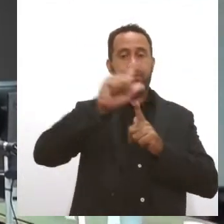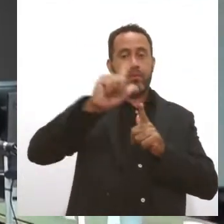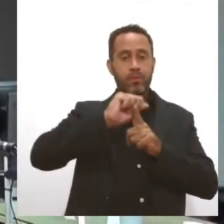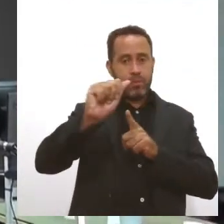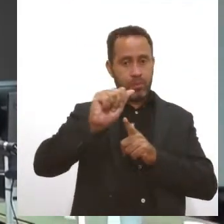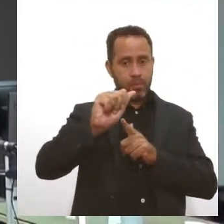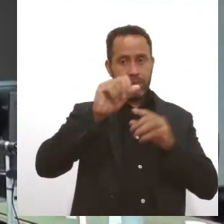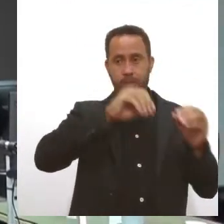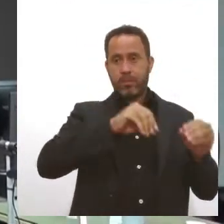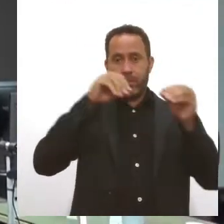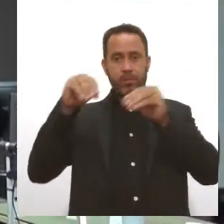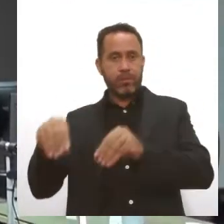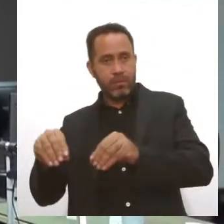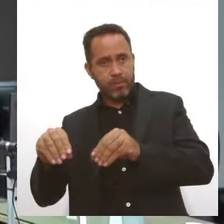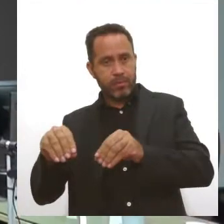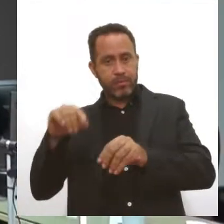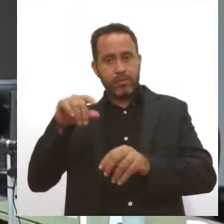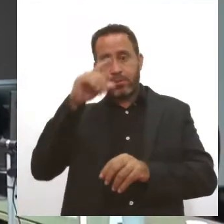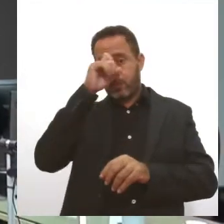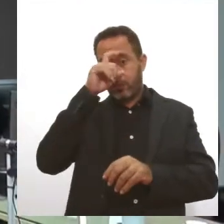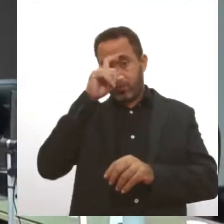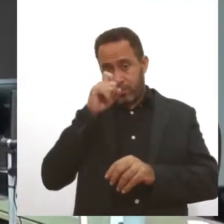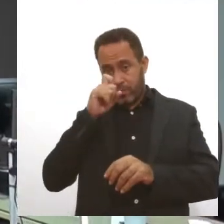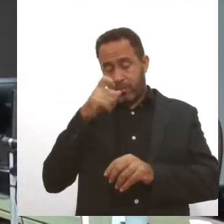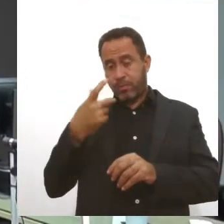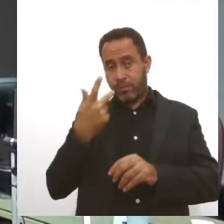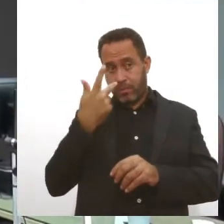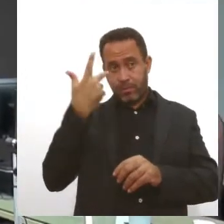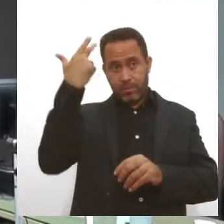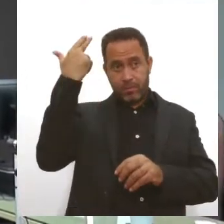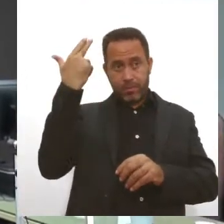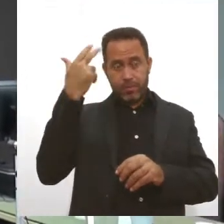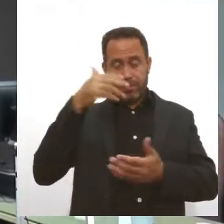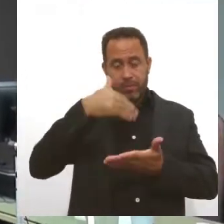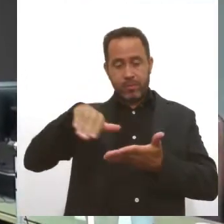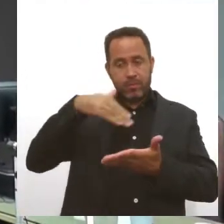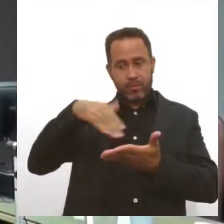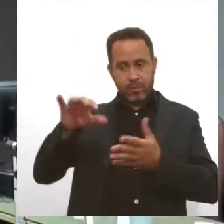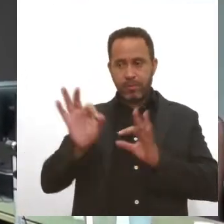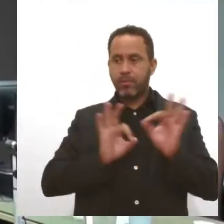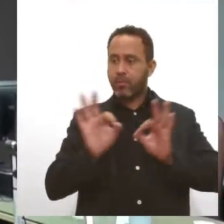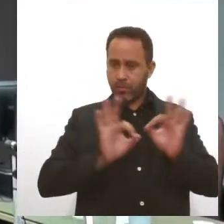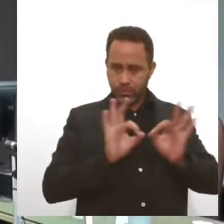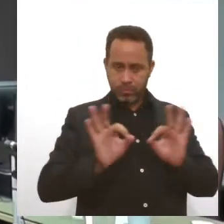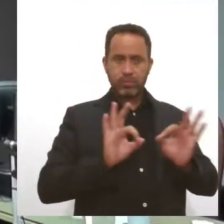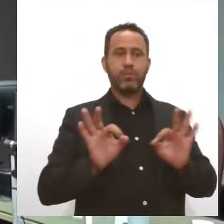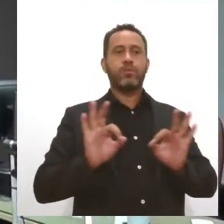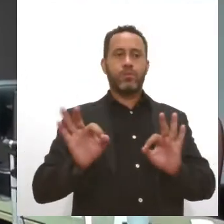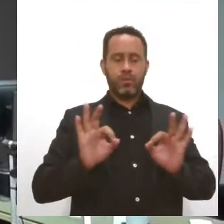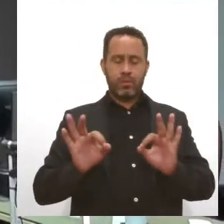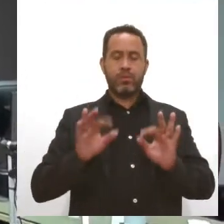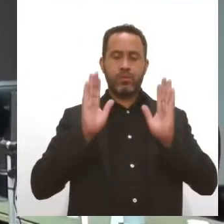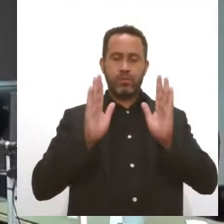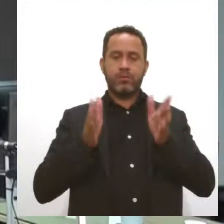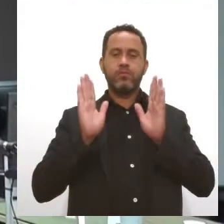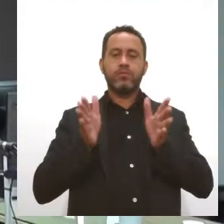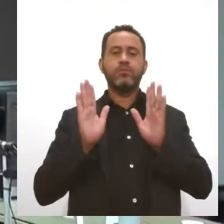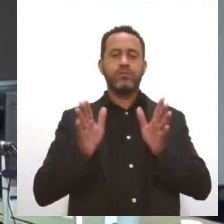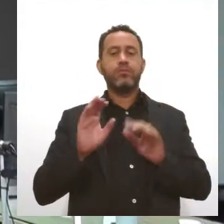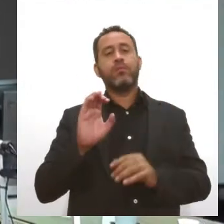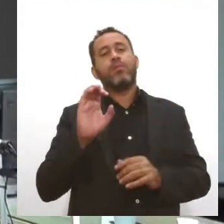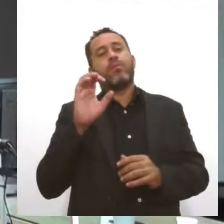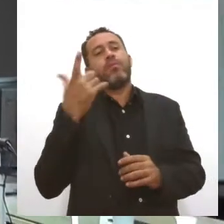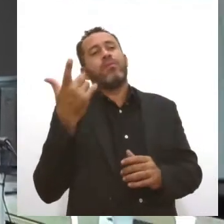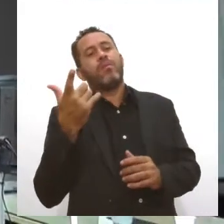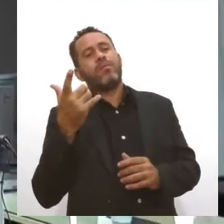que seja disponibilizado para o momento da cirurgia. A Secretaria de Estado já está fazendo esse procedimento. Lógico que a família